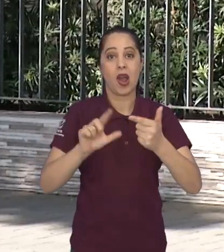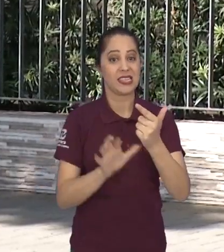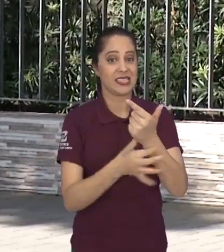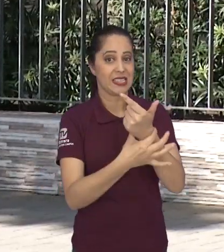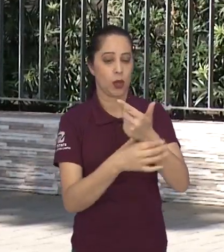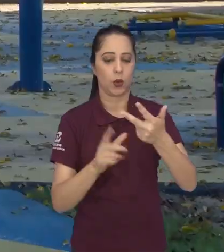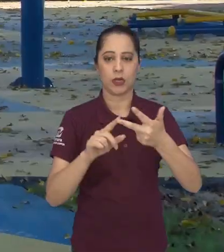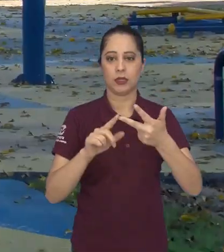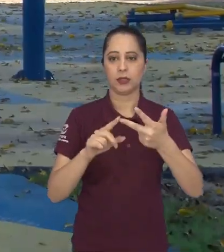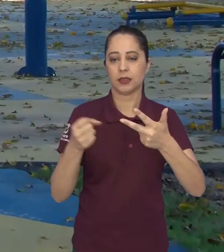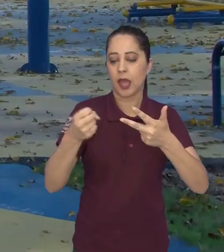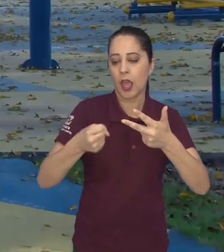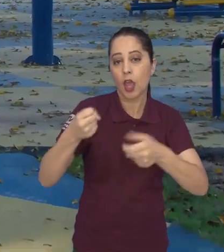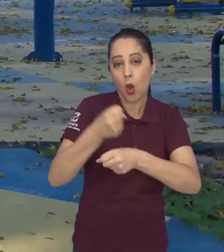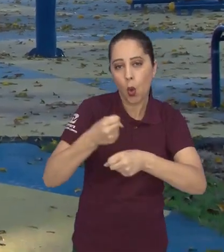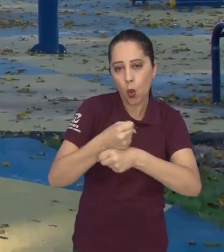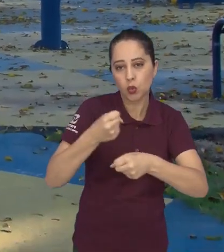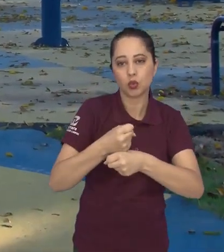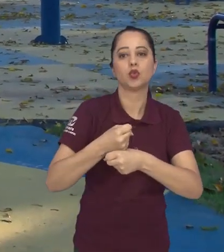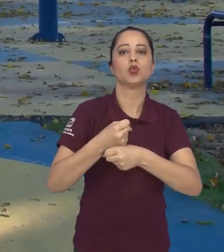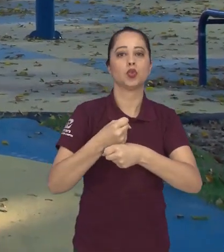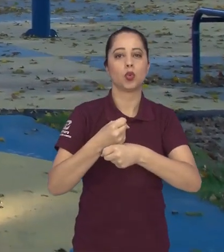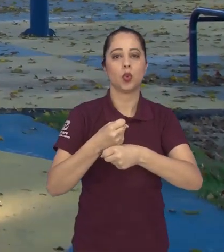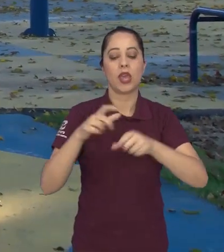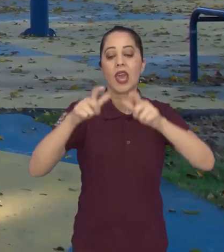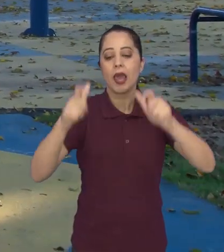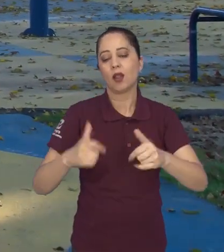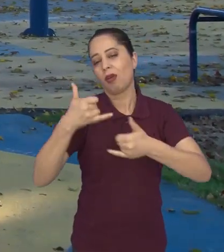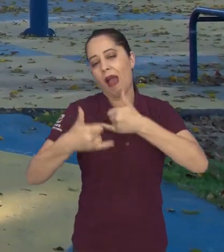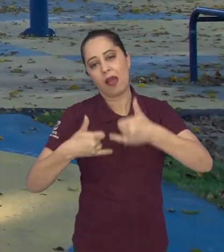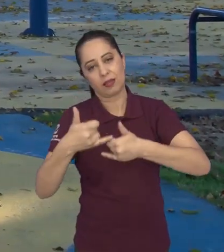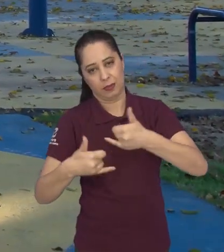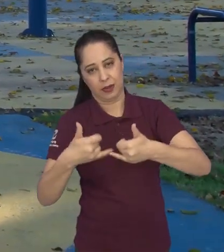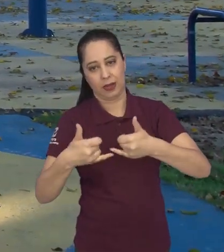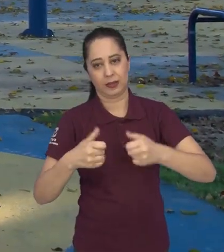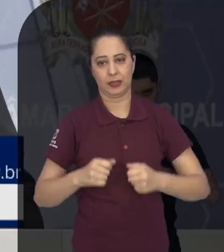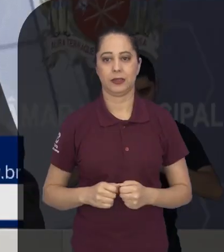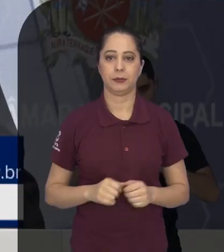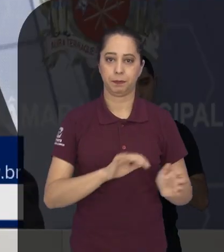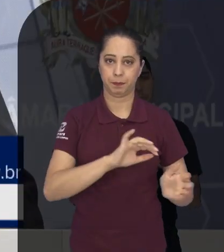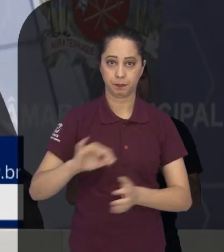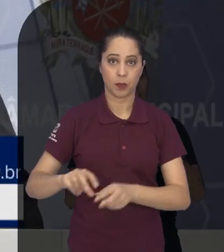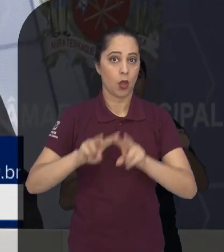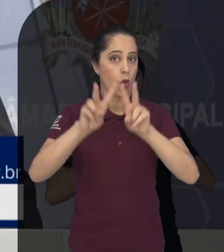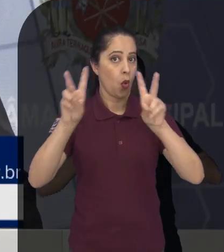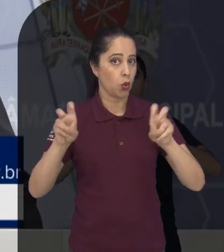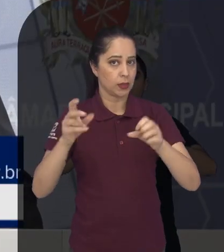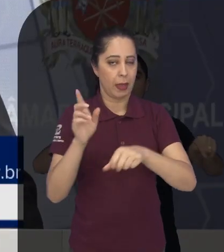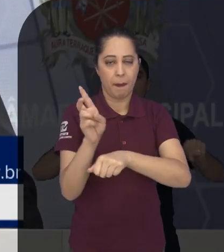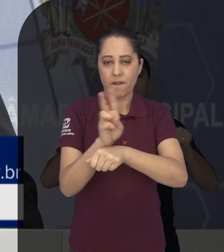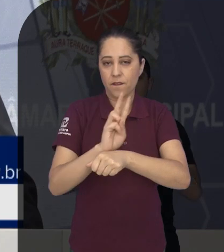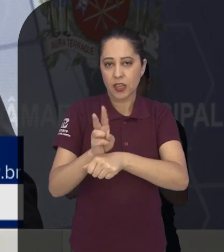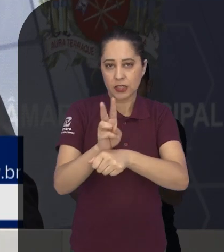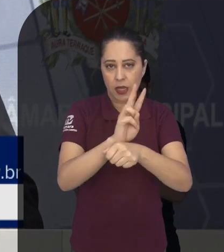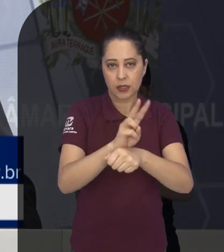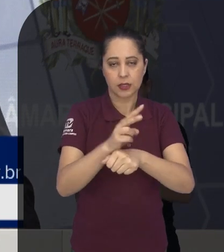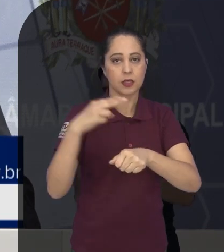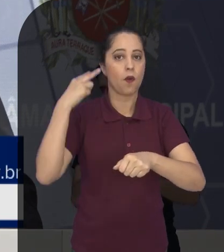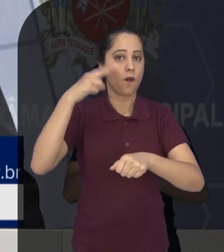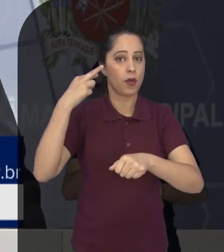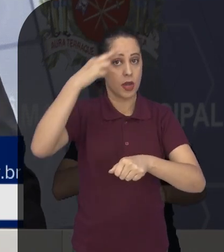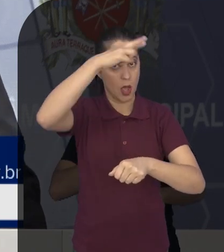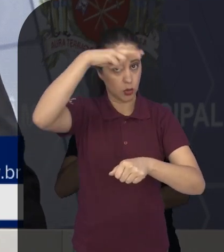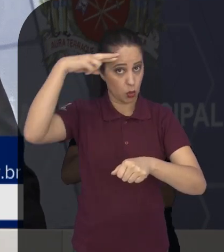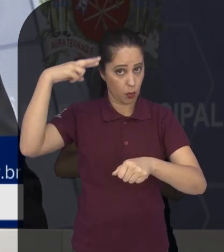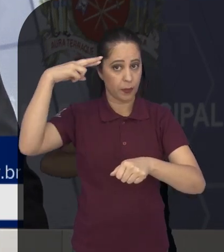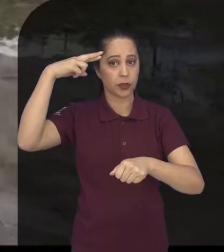segurança e obras de lazer e infraestrutura em espaços comunitários. Também no tema da fiscalização, o vereador